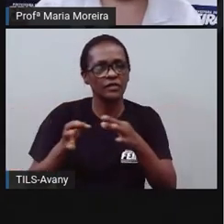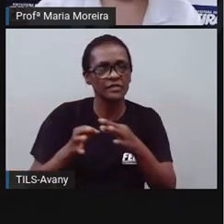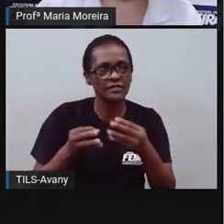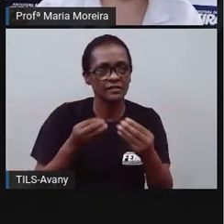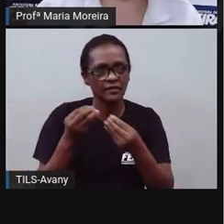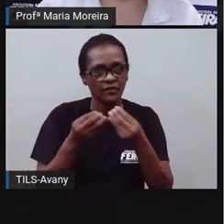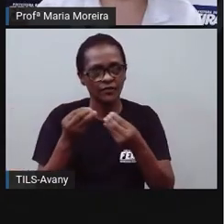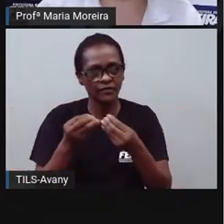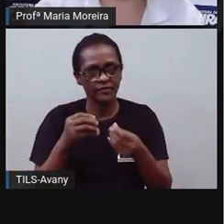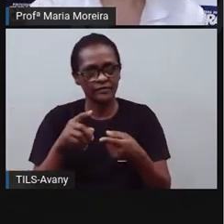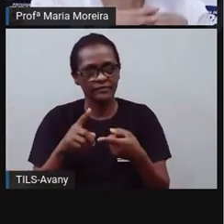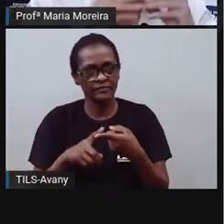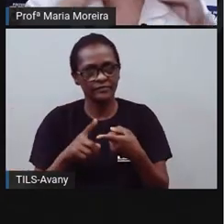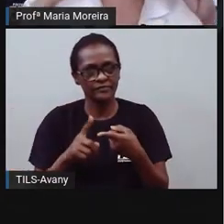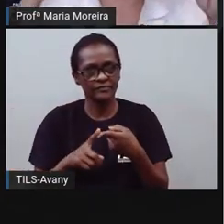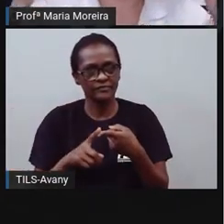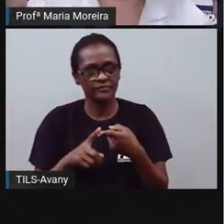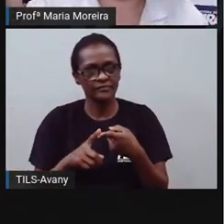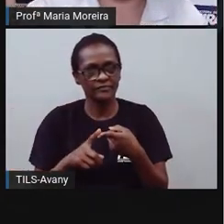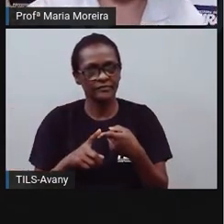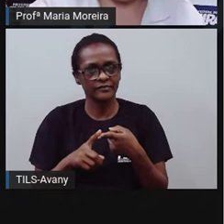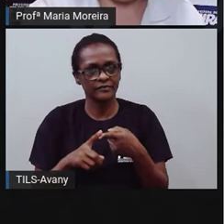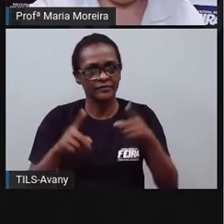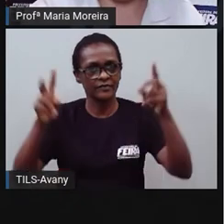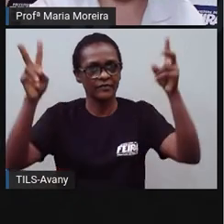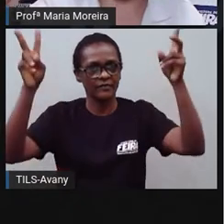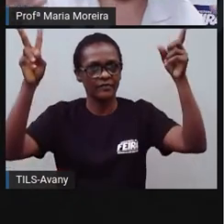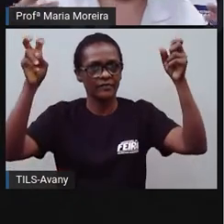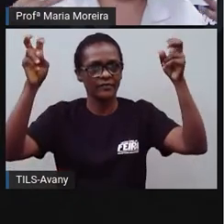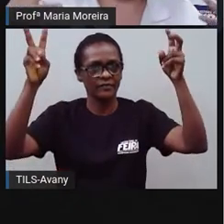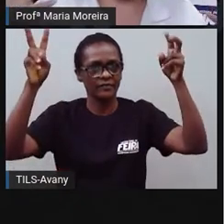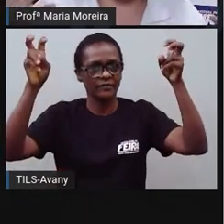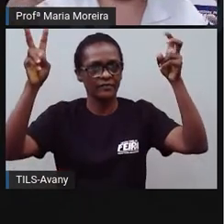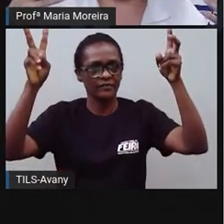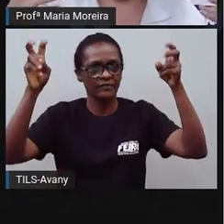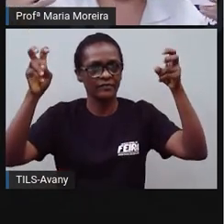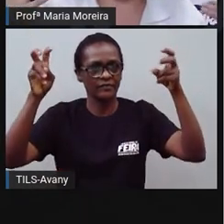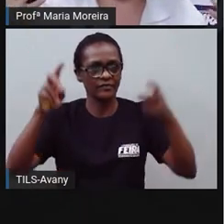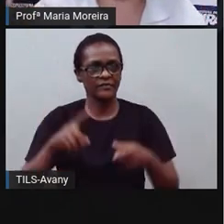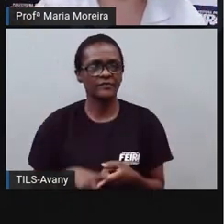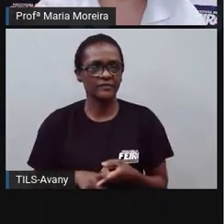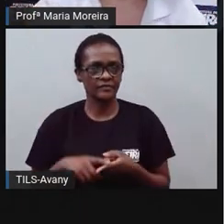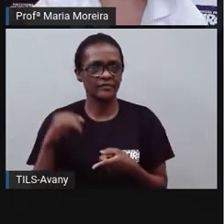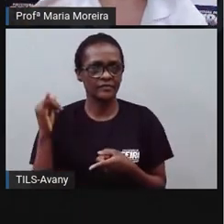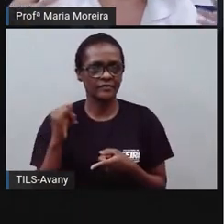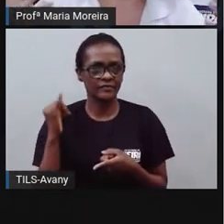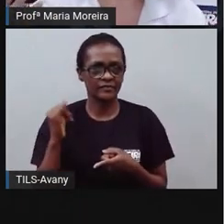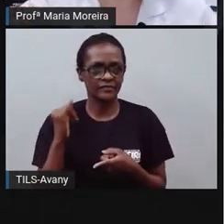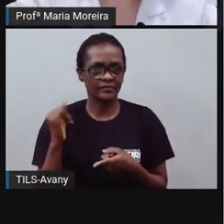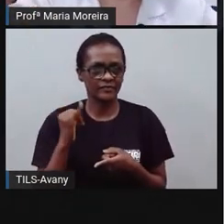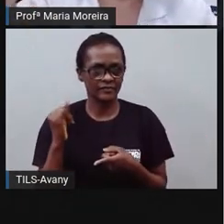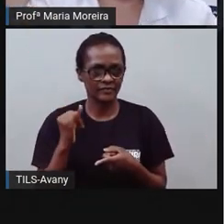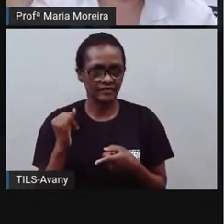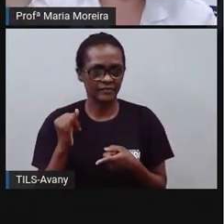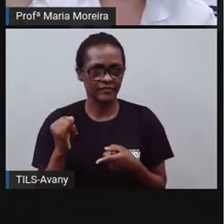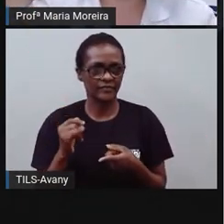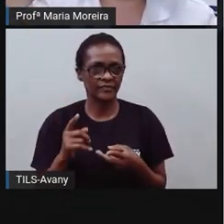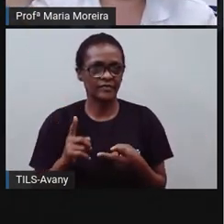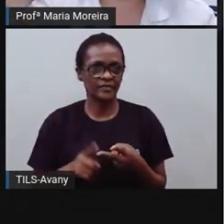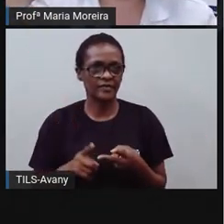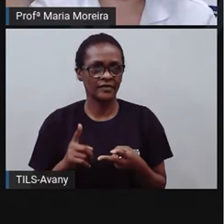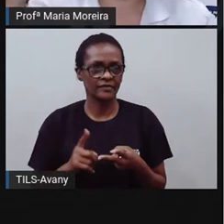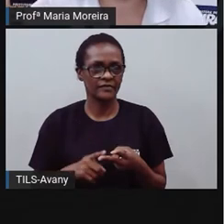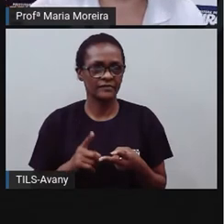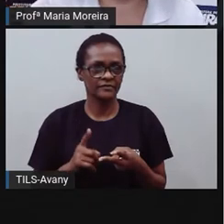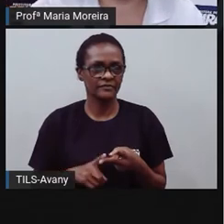notícia? Primeiro, a gente tem o quê? Um título principal, né, que é a manchete, é a chamada, que vai chamar a nossa